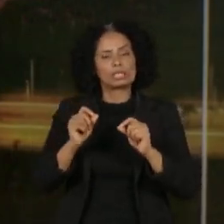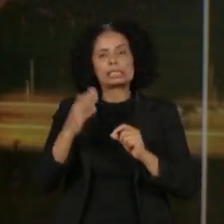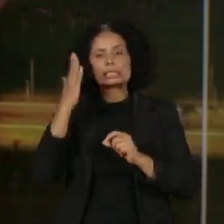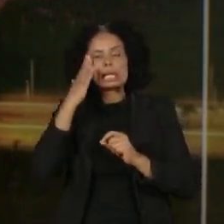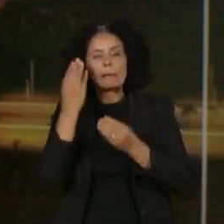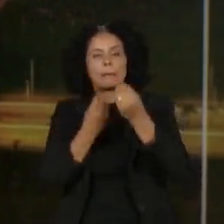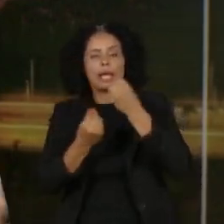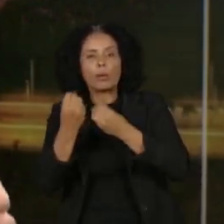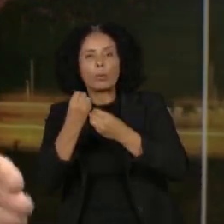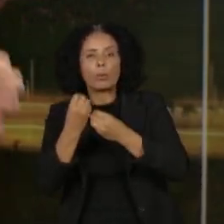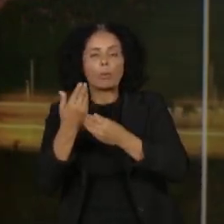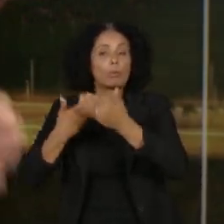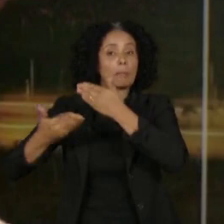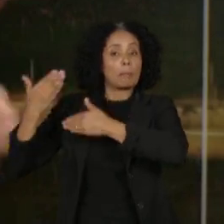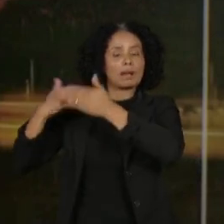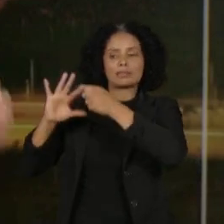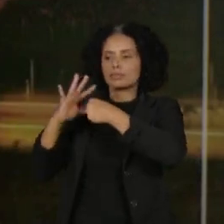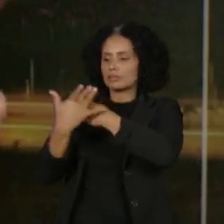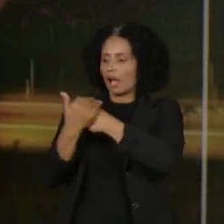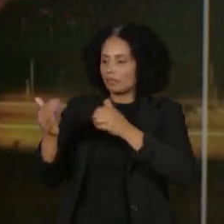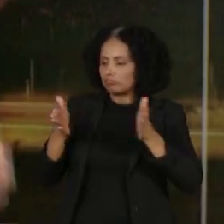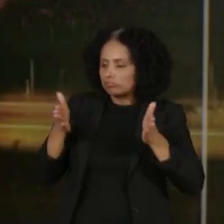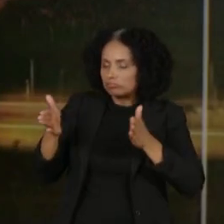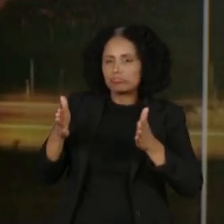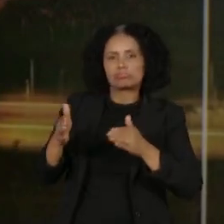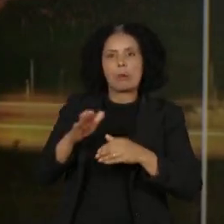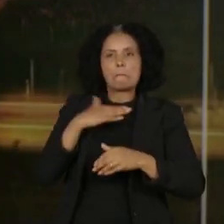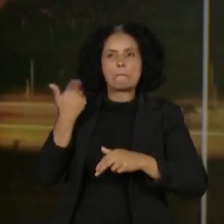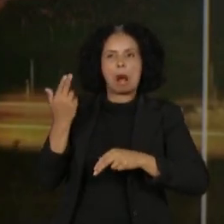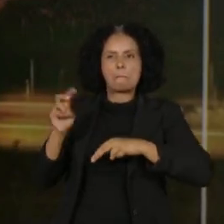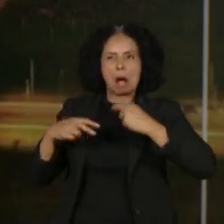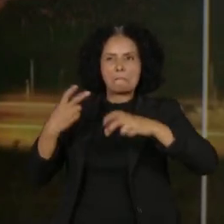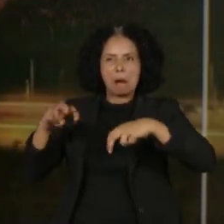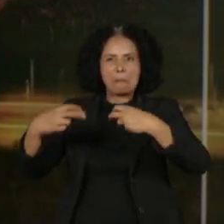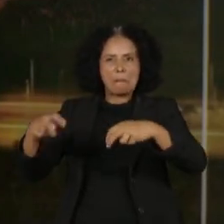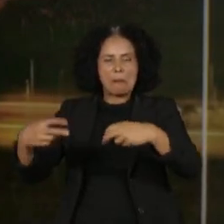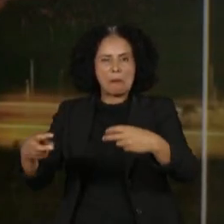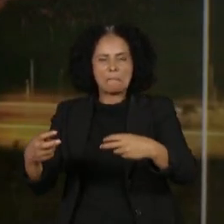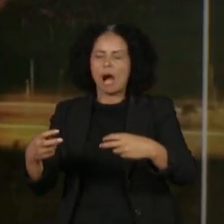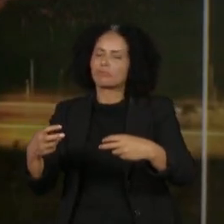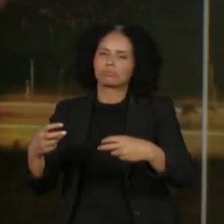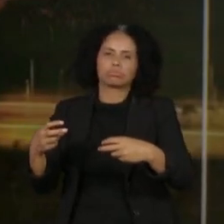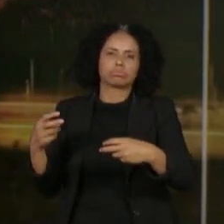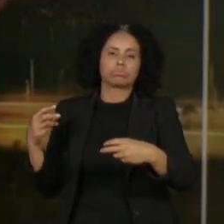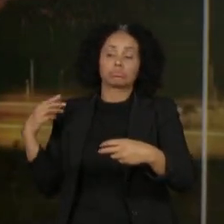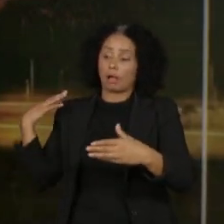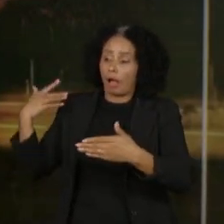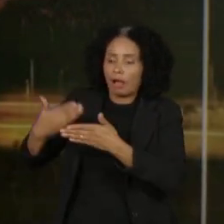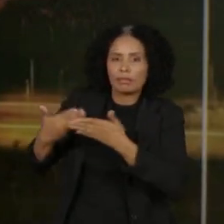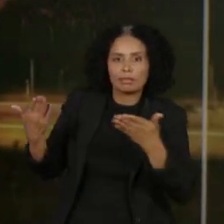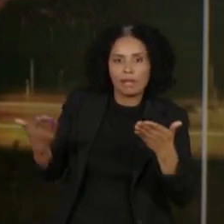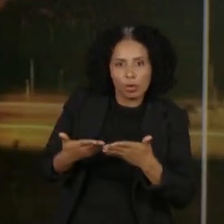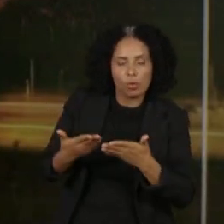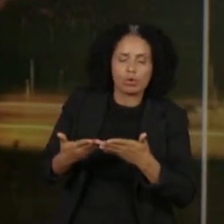que o Brasil, que ontem quase sofreu um golpe de Estado, não corra mais qualquer tipo de risco de atitude antidemocrática.